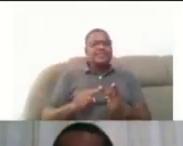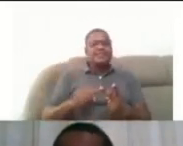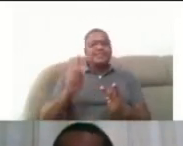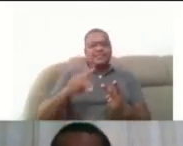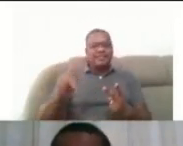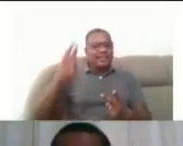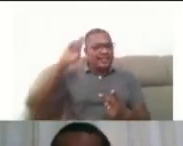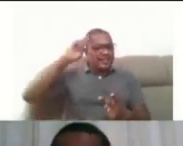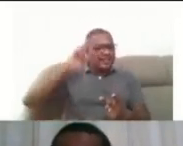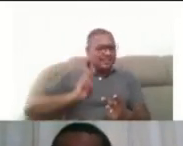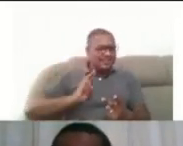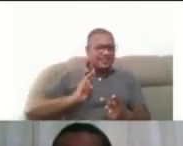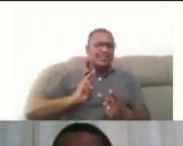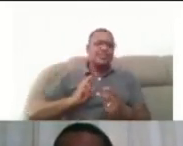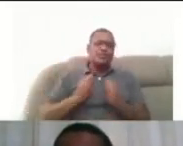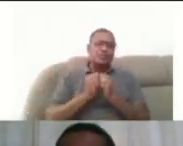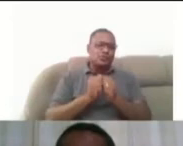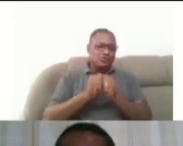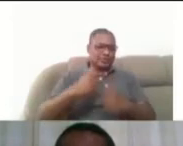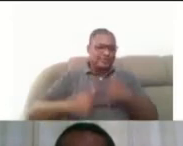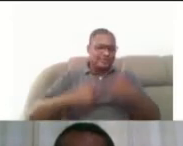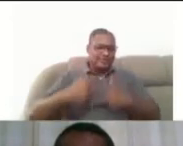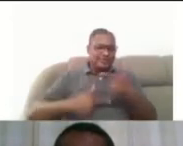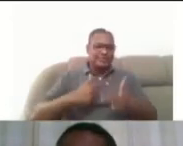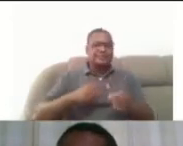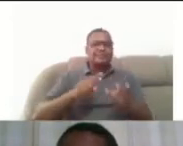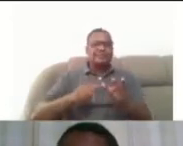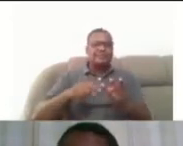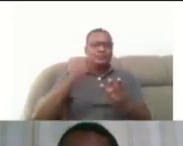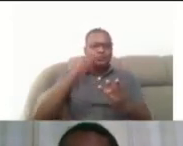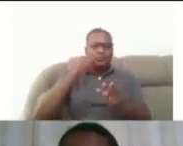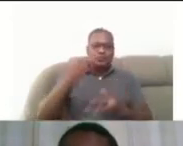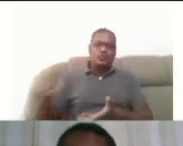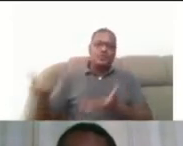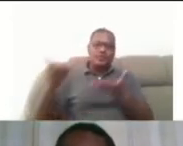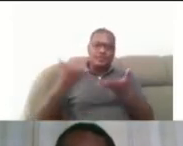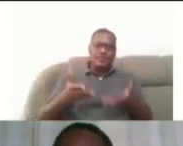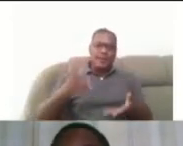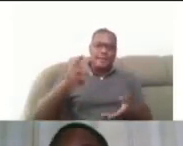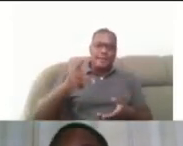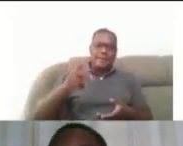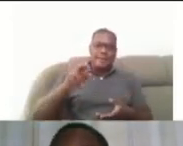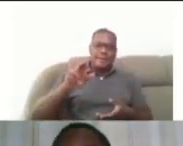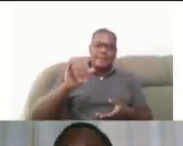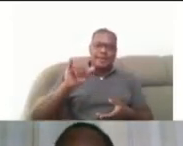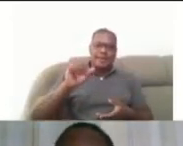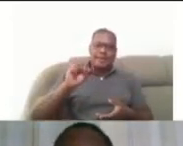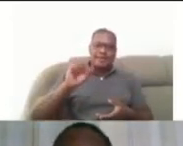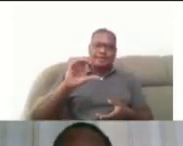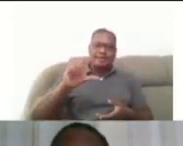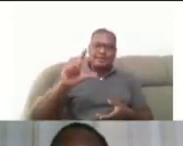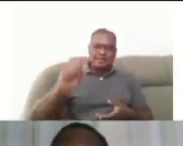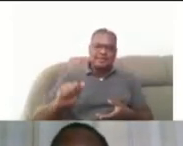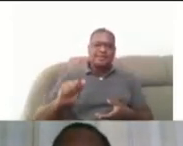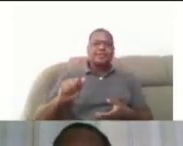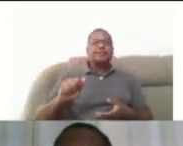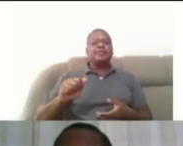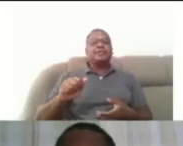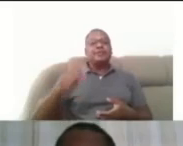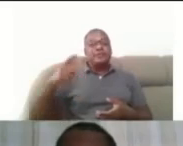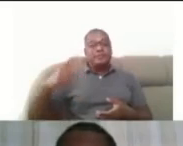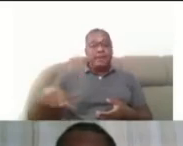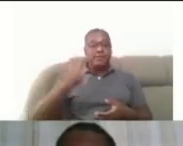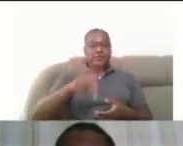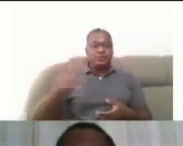nossas parceiras de longas datas, a professora convidada Priscila Pérez e também a nossa coordenadora, a professora Elisabeth